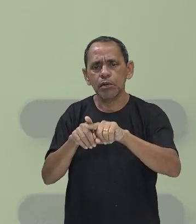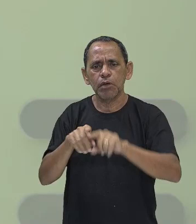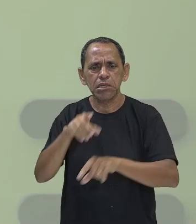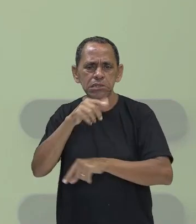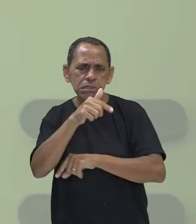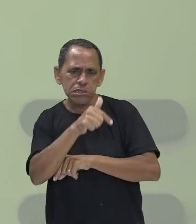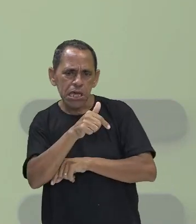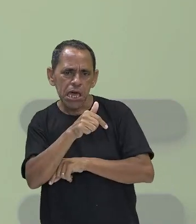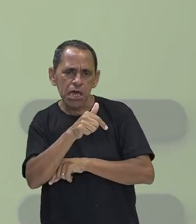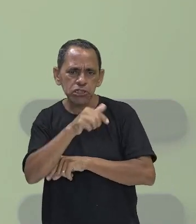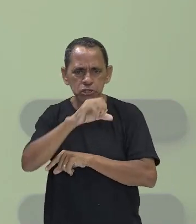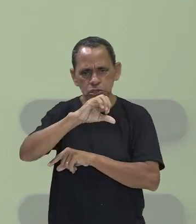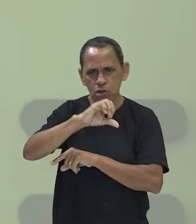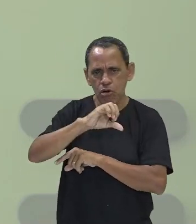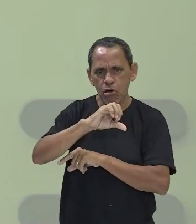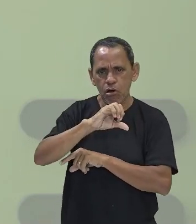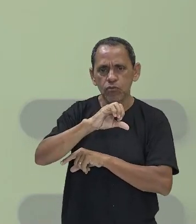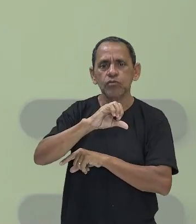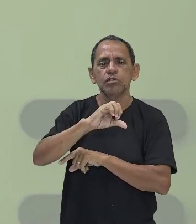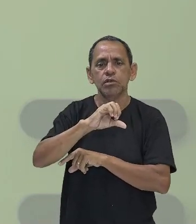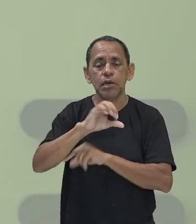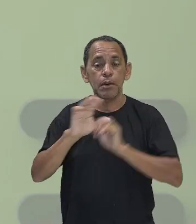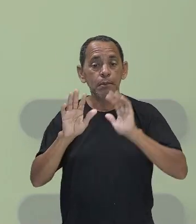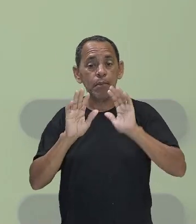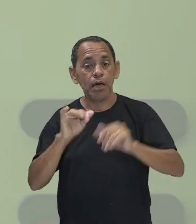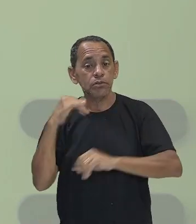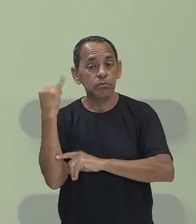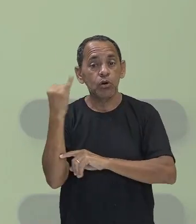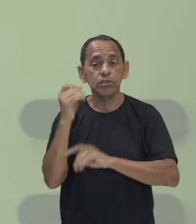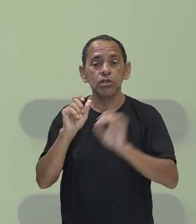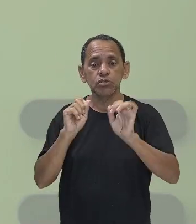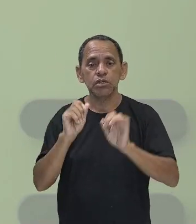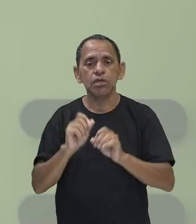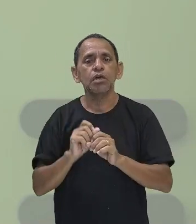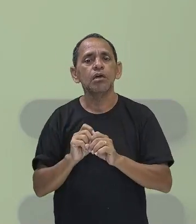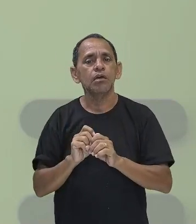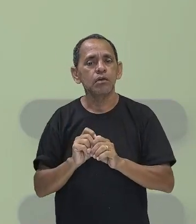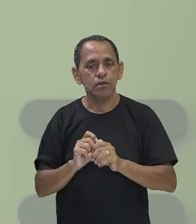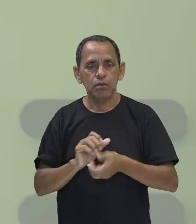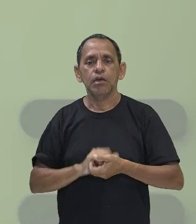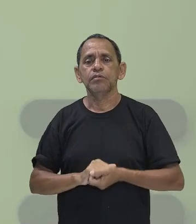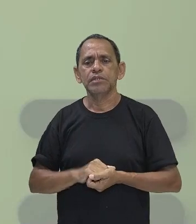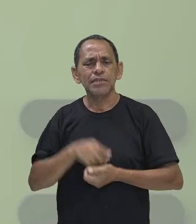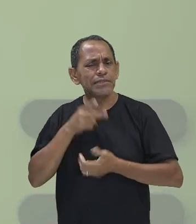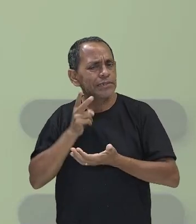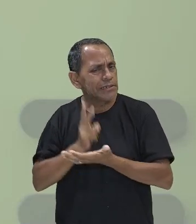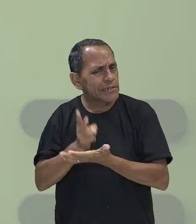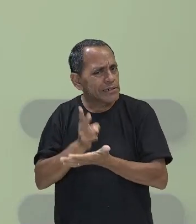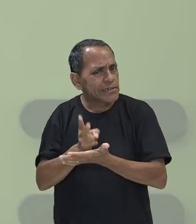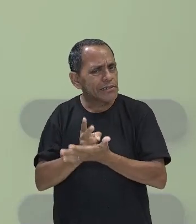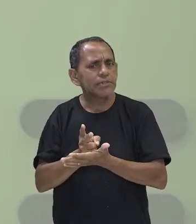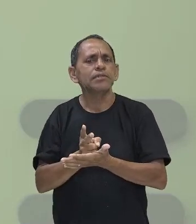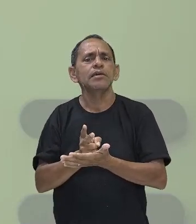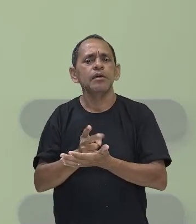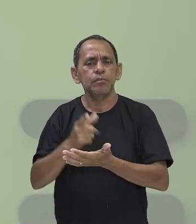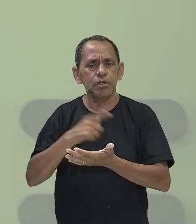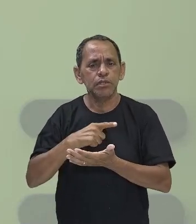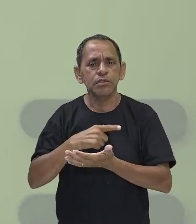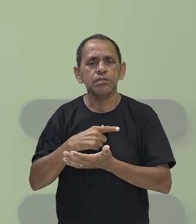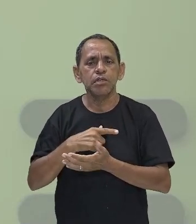consegue descansar com nove horas, mas o importante é você manter esse equilíbrio, essa estabilidade para